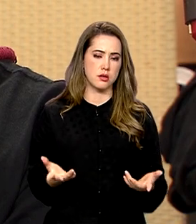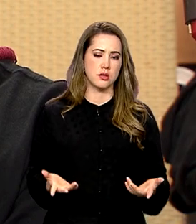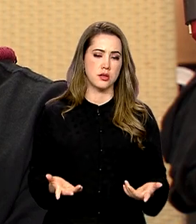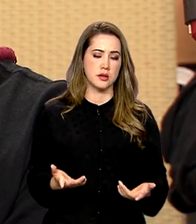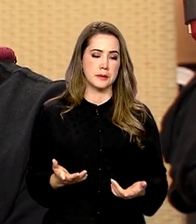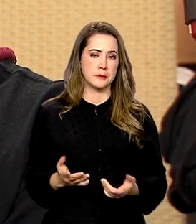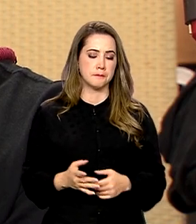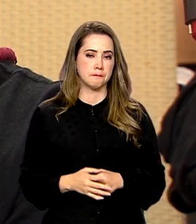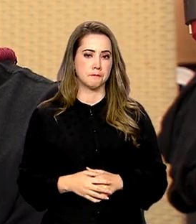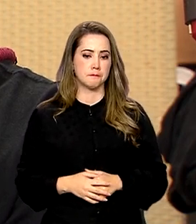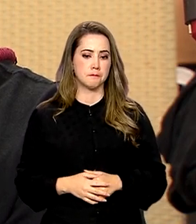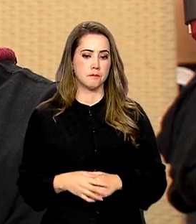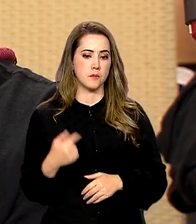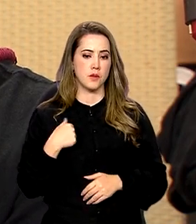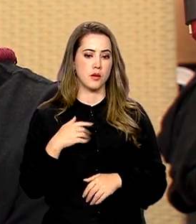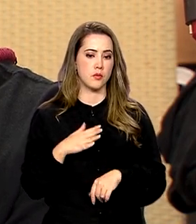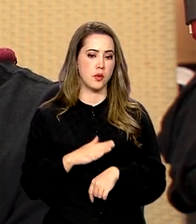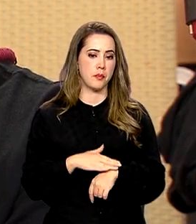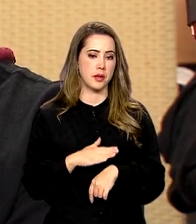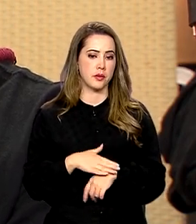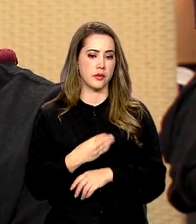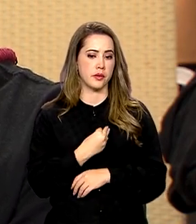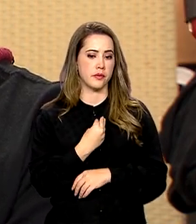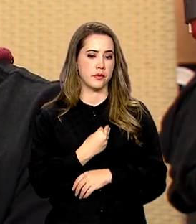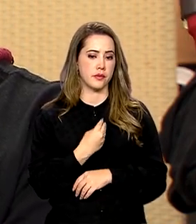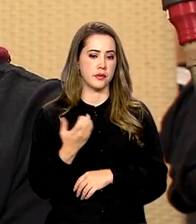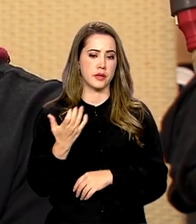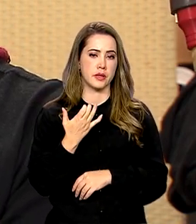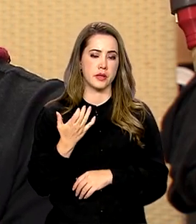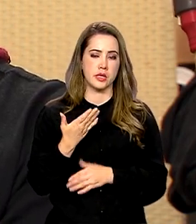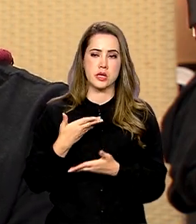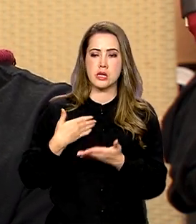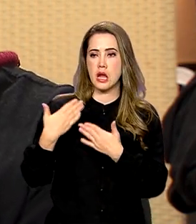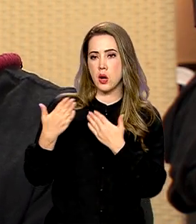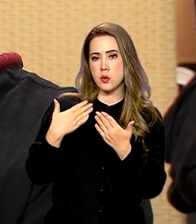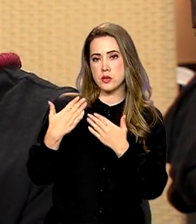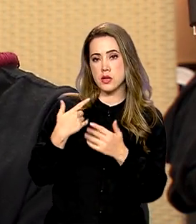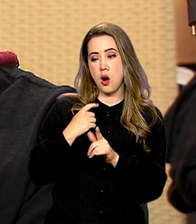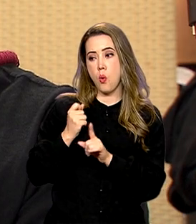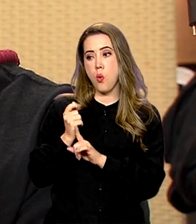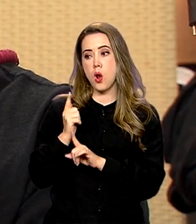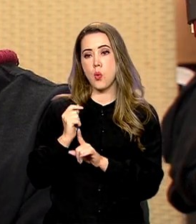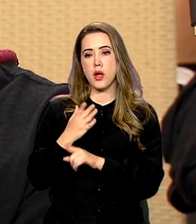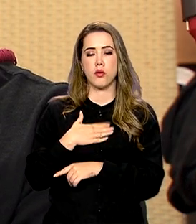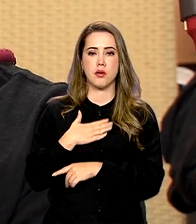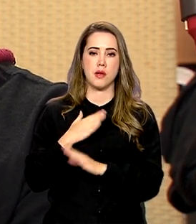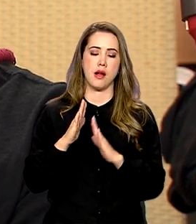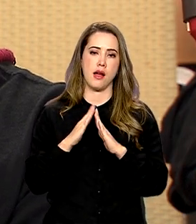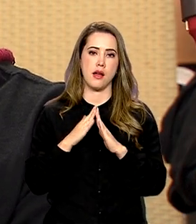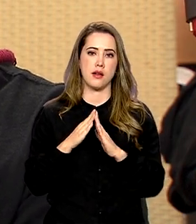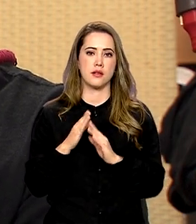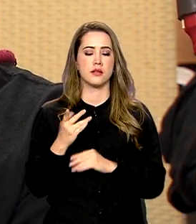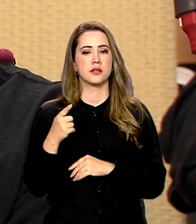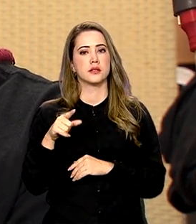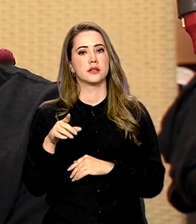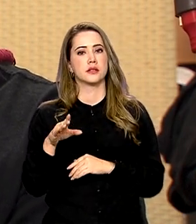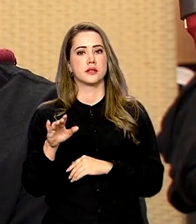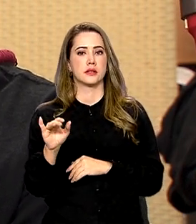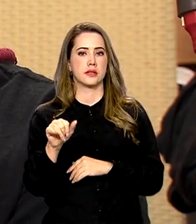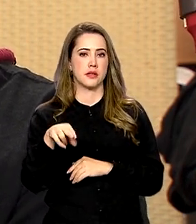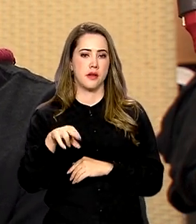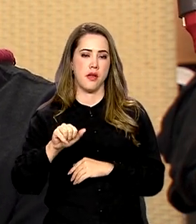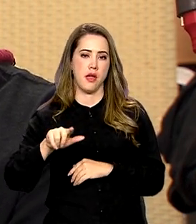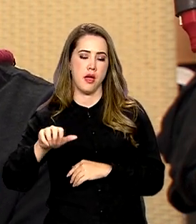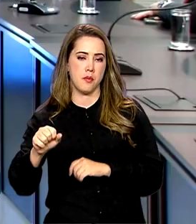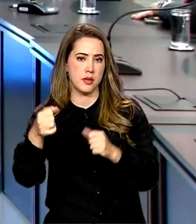eu cheguei a um ponto de tentar negociar o aluguel de onde eu morava e a imobiliária falar, olha, não temos